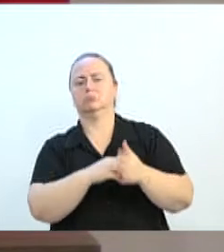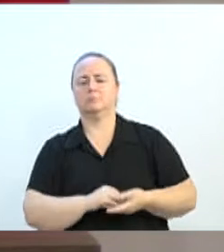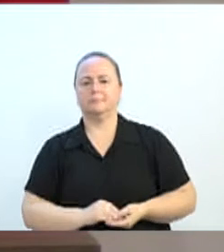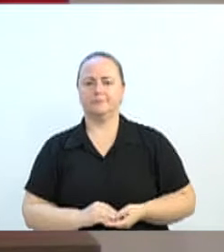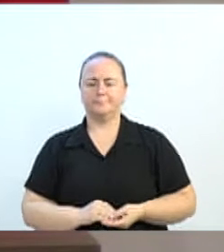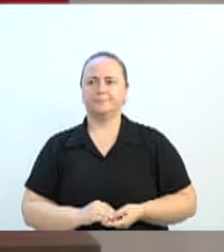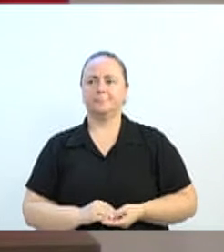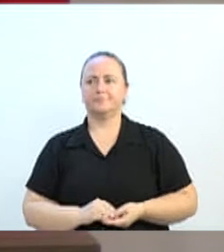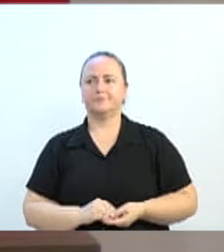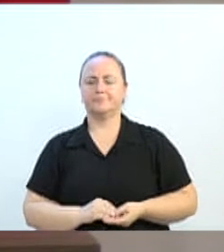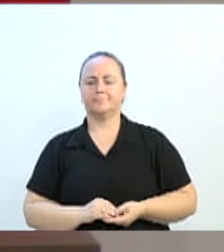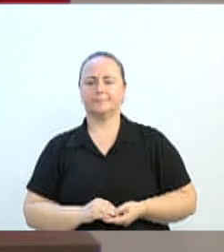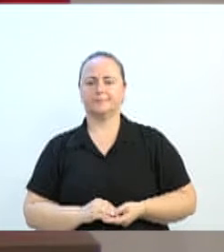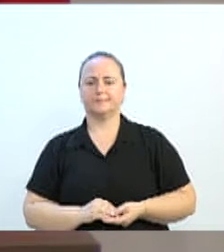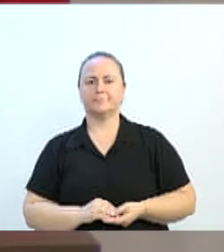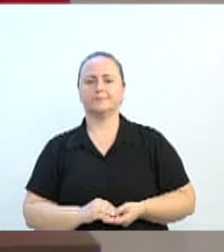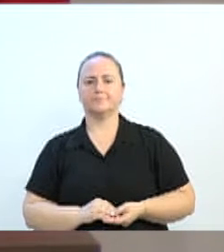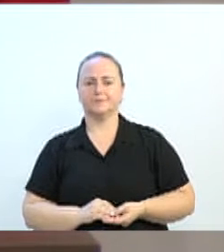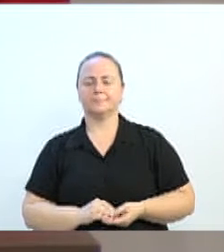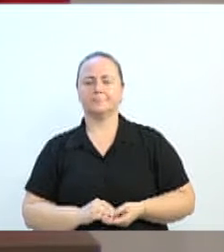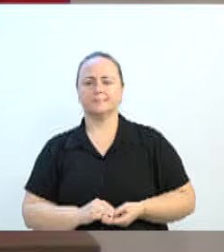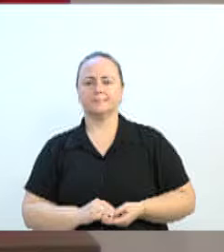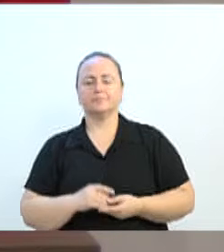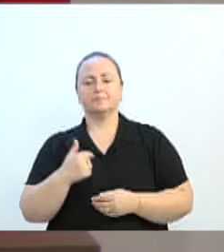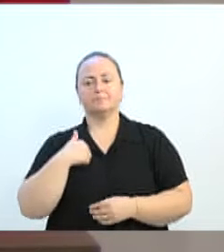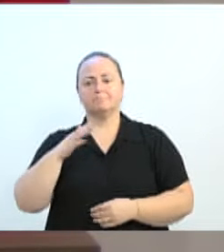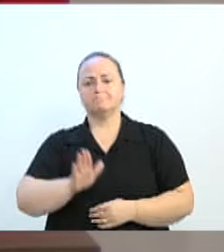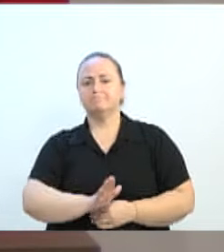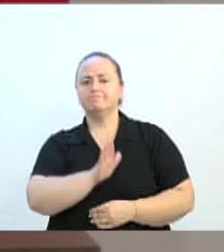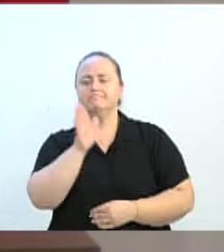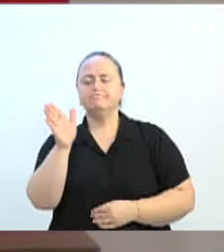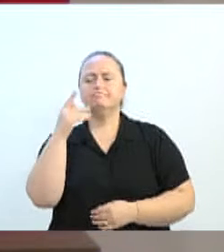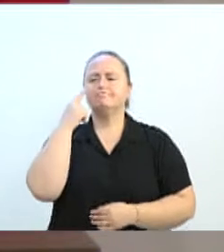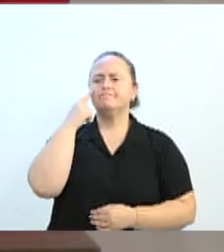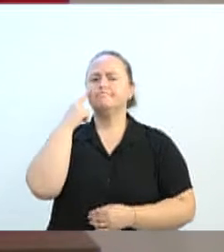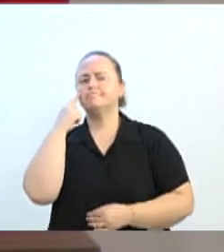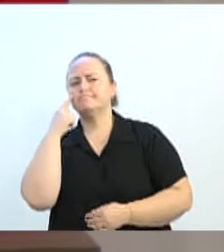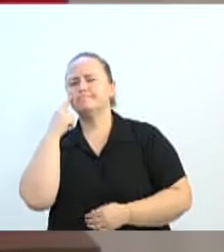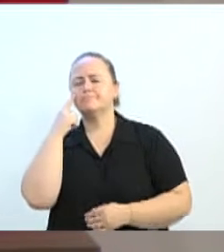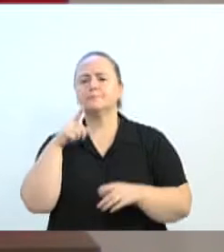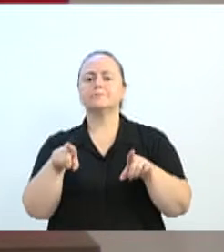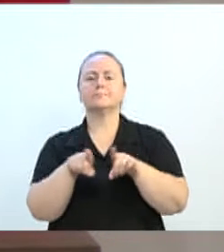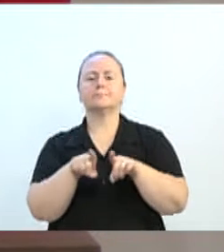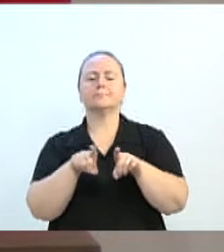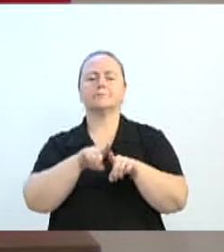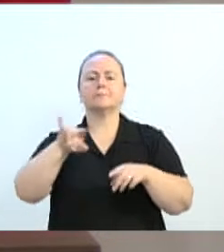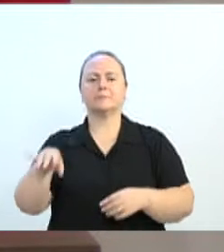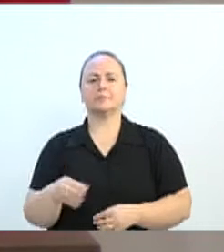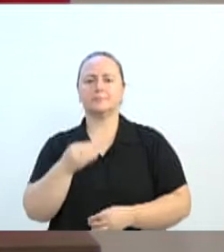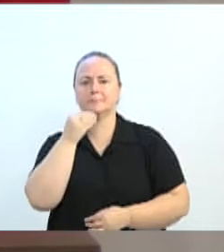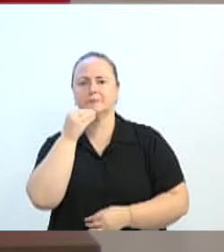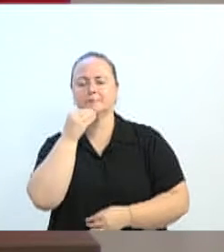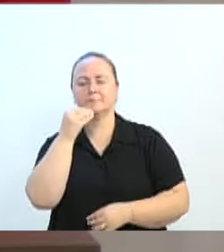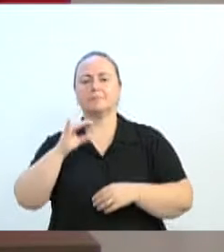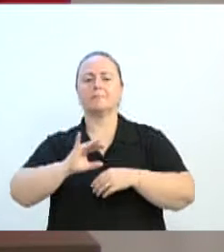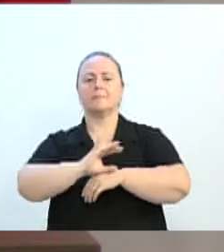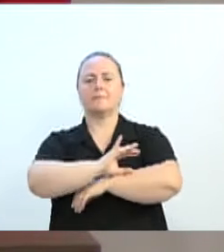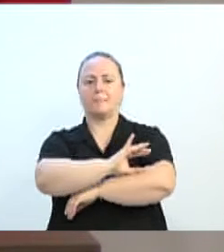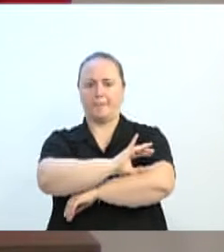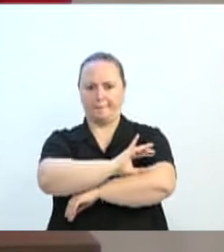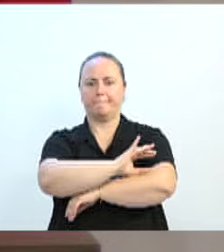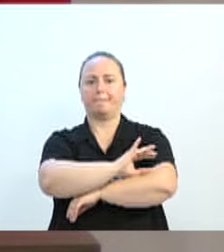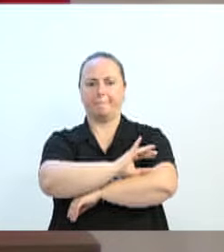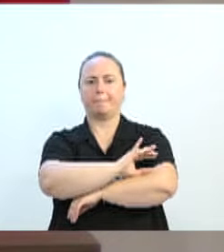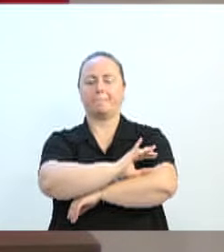Na minha ida e vinda pela cidade, ontem eu tive a oportunidade também de passar rapidamente da Itapava Central, lá mais